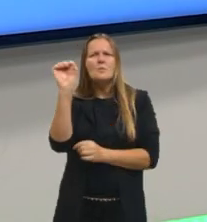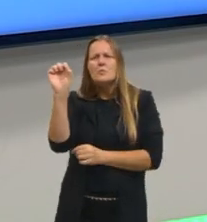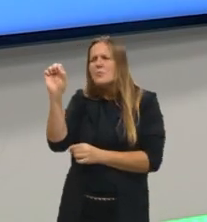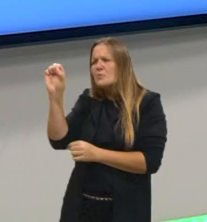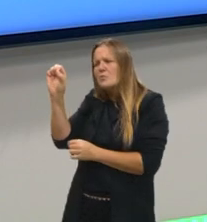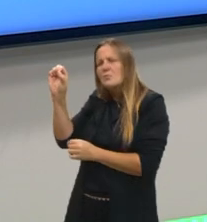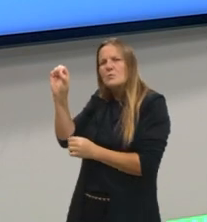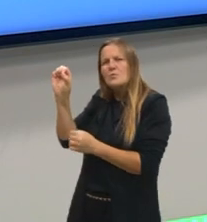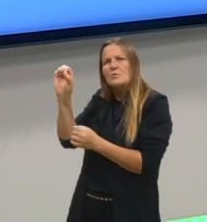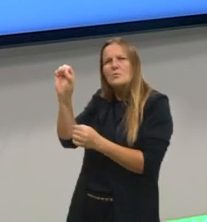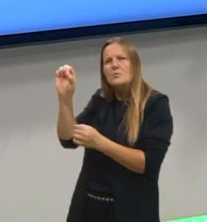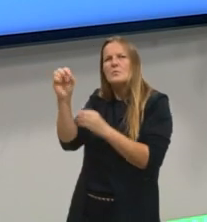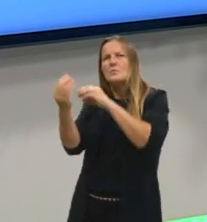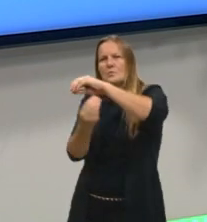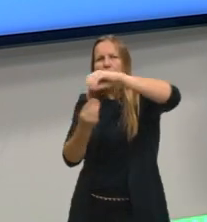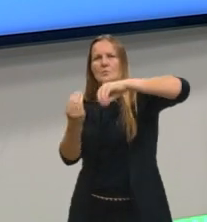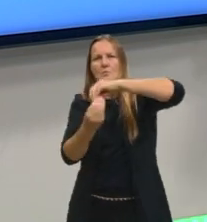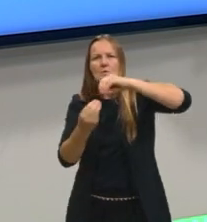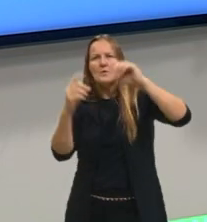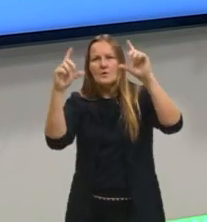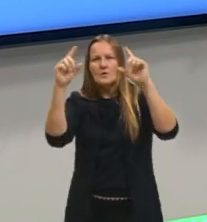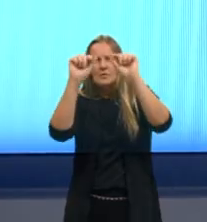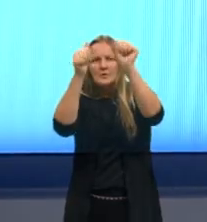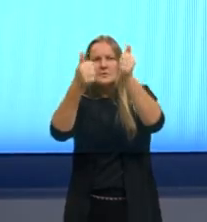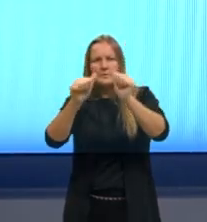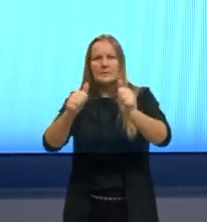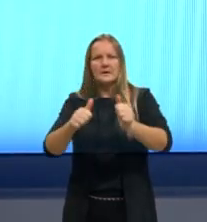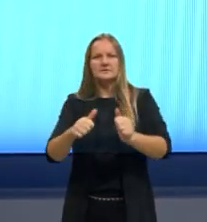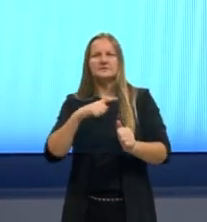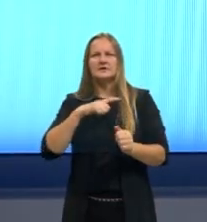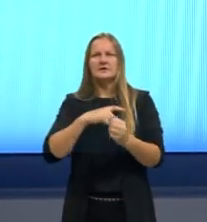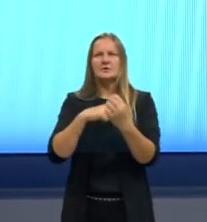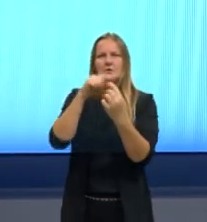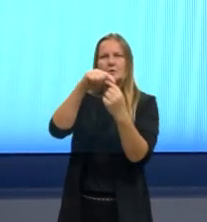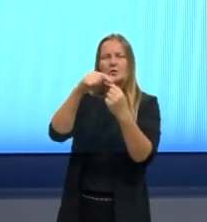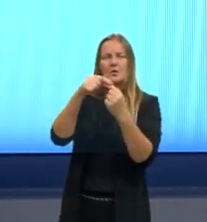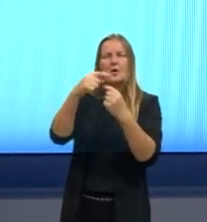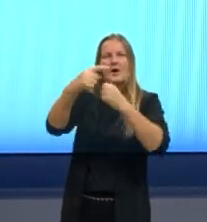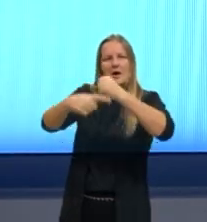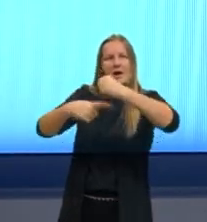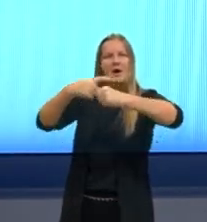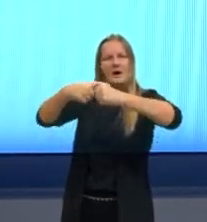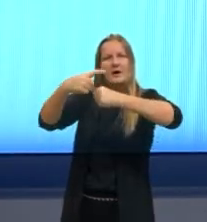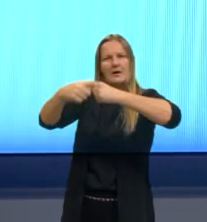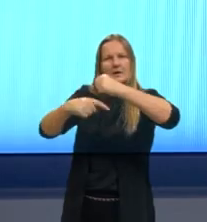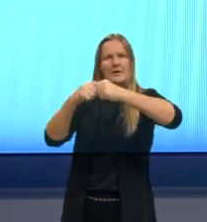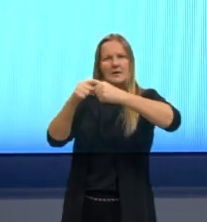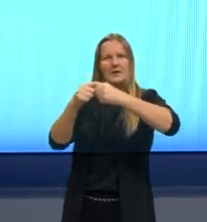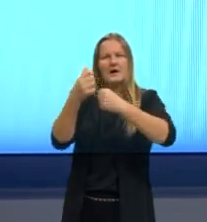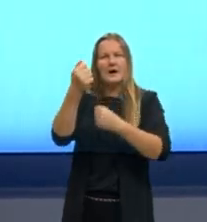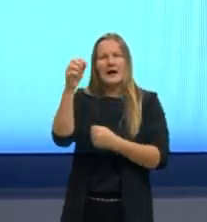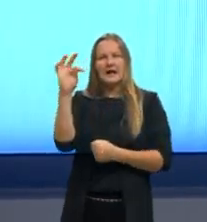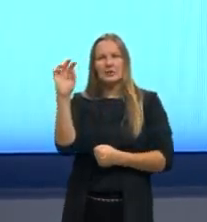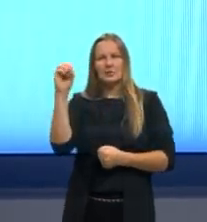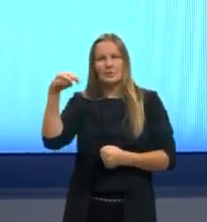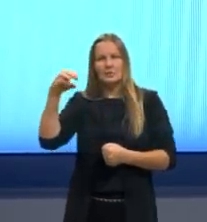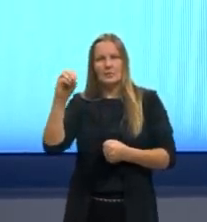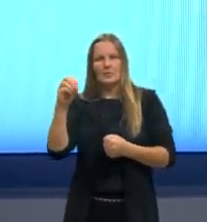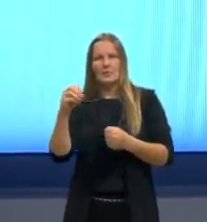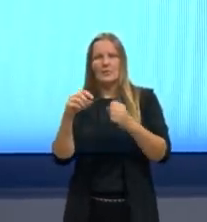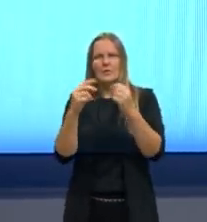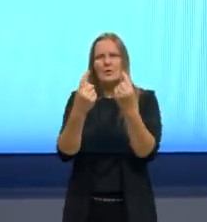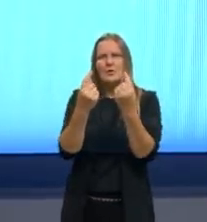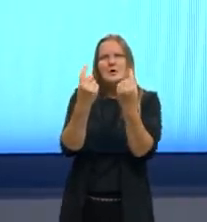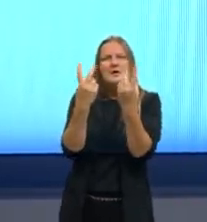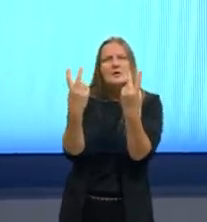figura, ela representa o átomo, um átomo, tá? Se as bolinhas são iguais, significa que eu tenho o